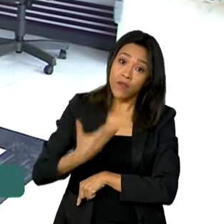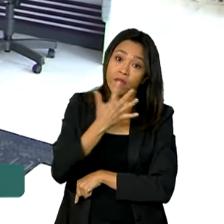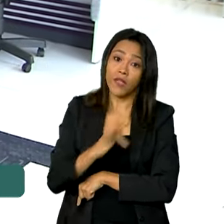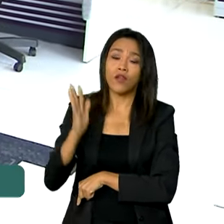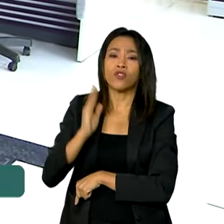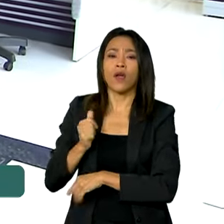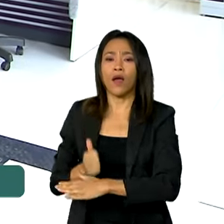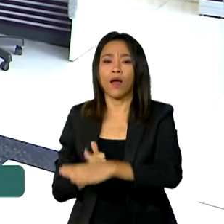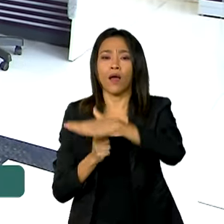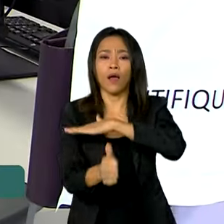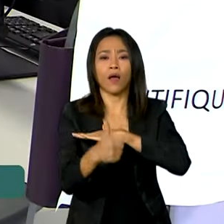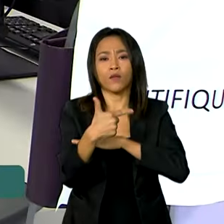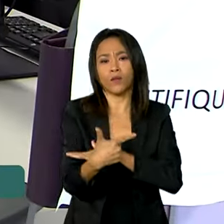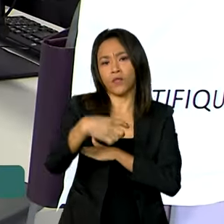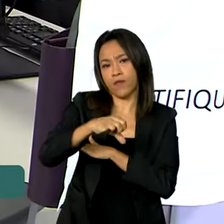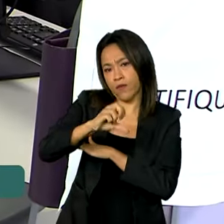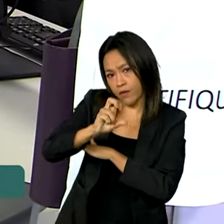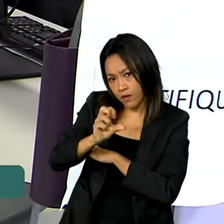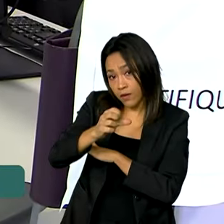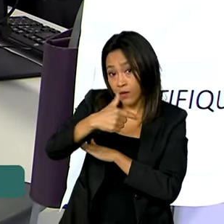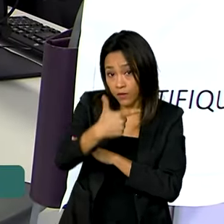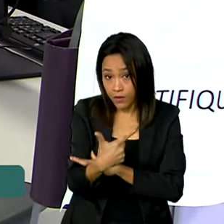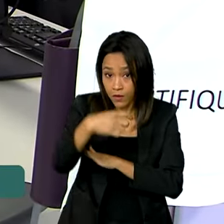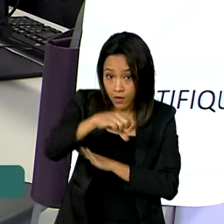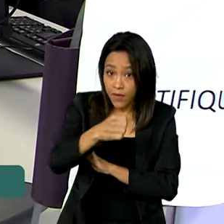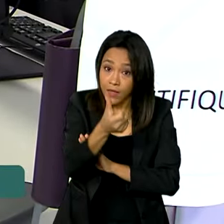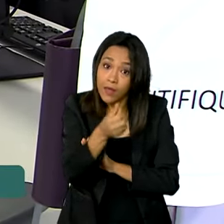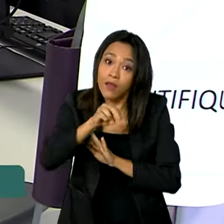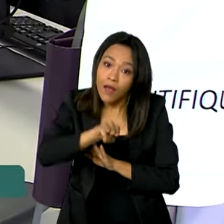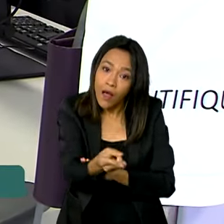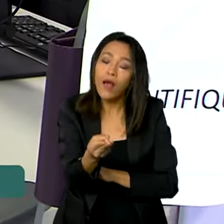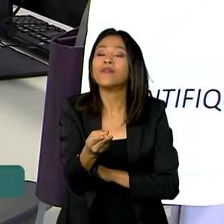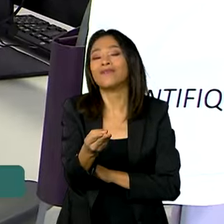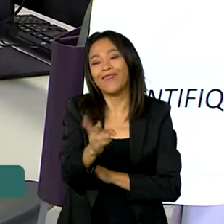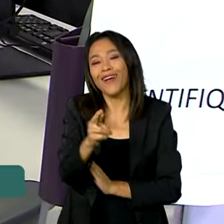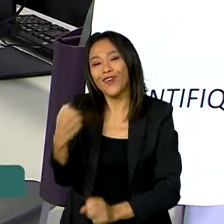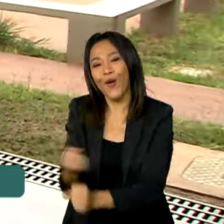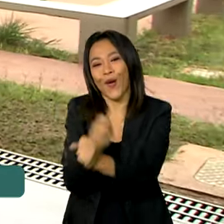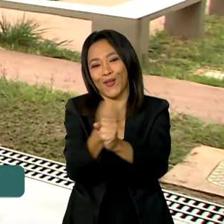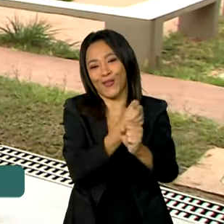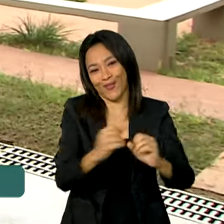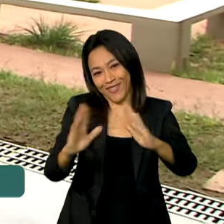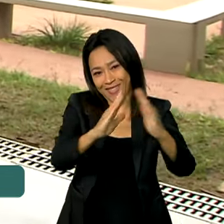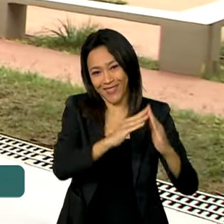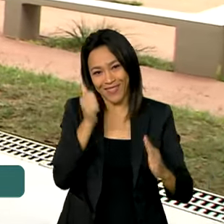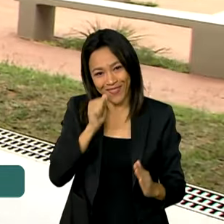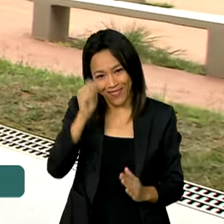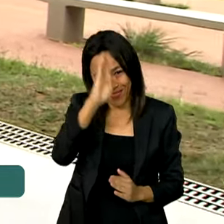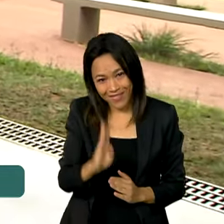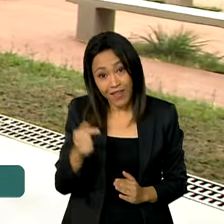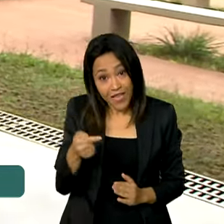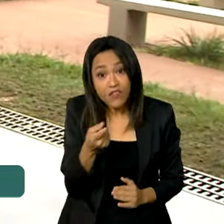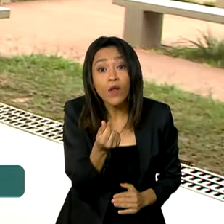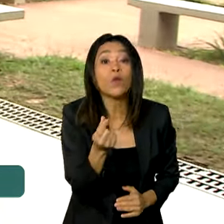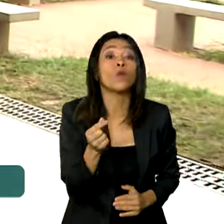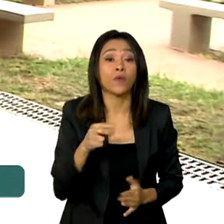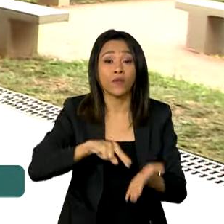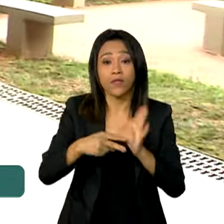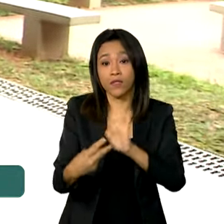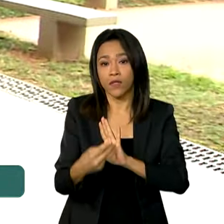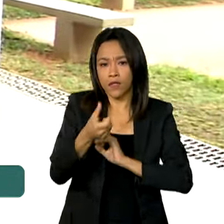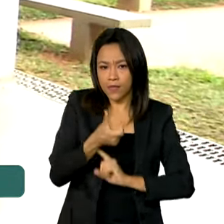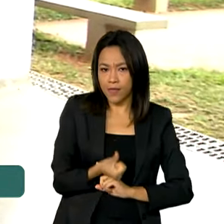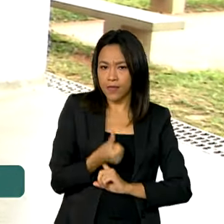296 milhões de reais na construção de casas da mulher brasileira. Esse valor representa